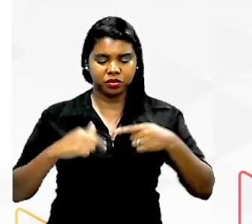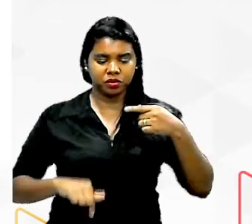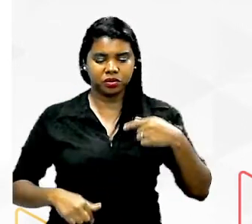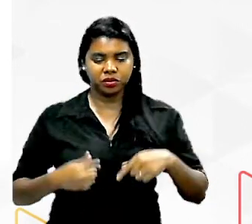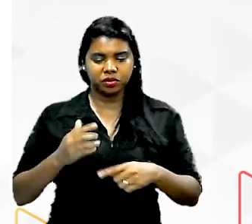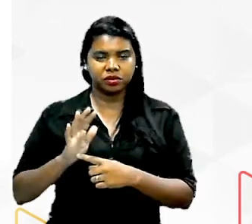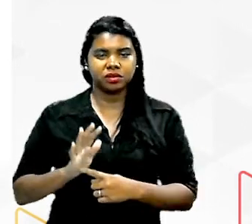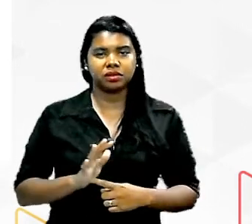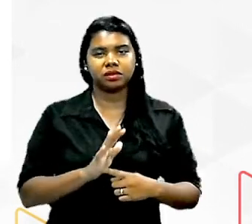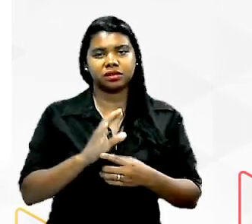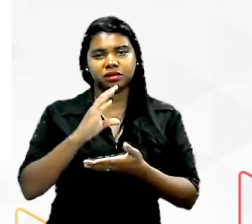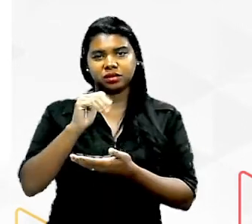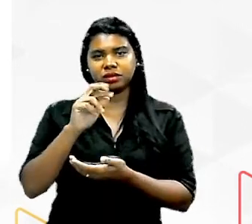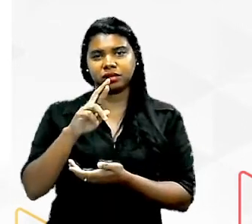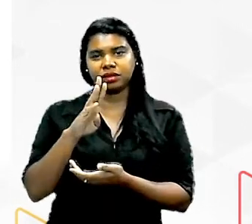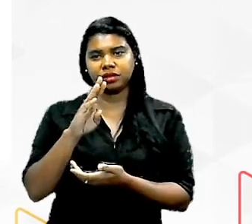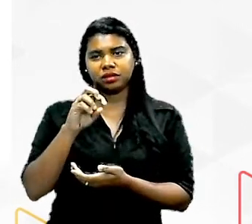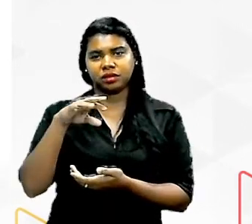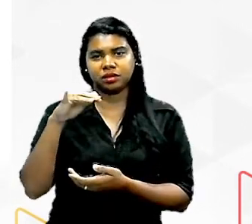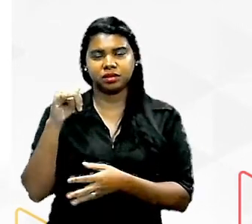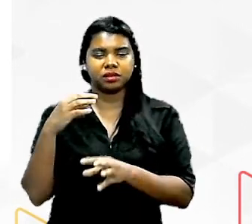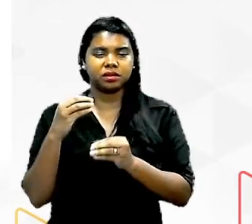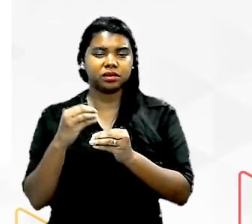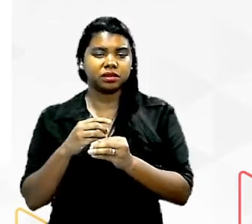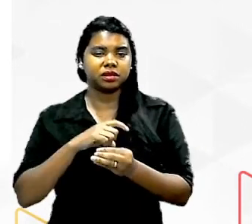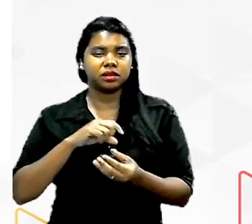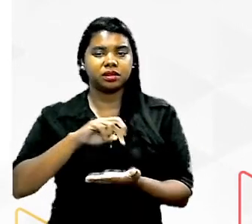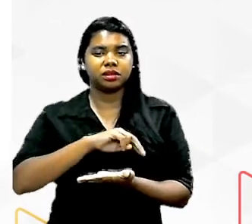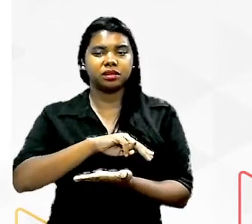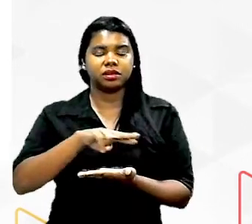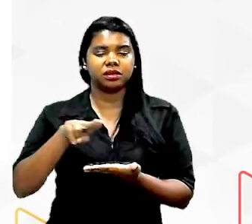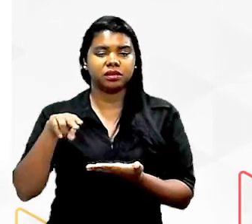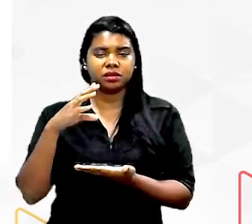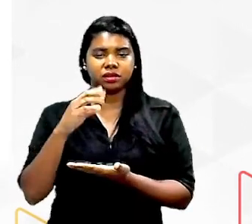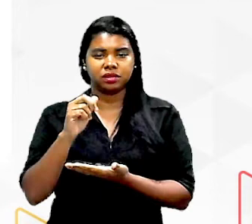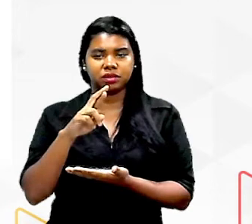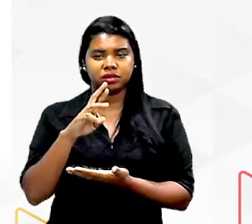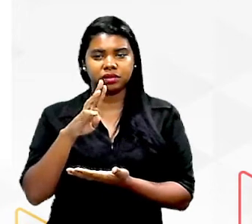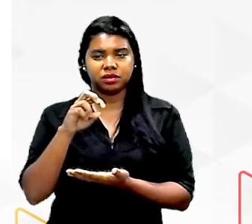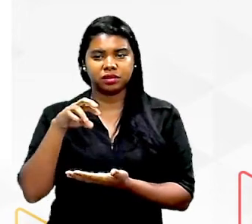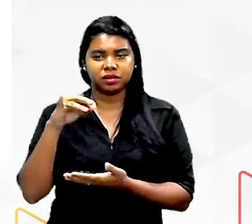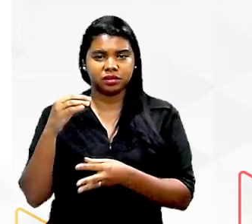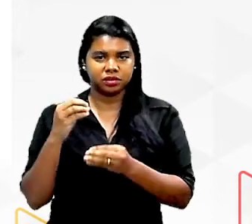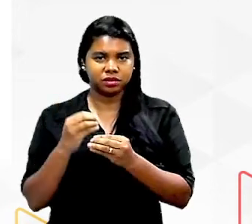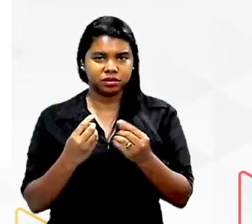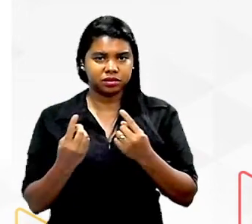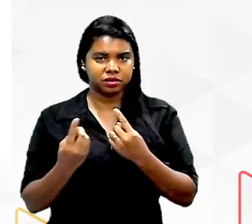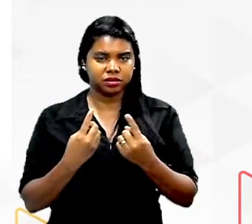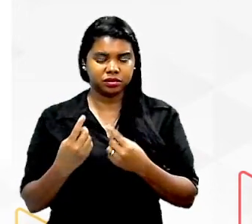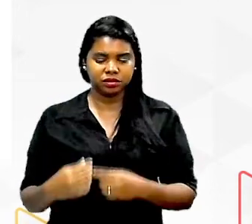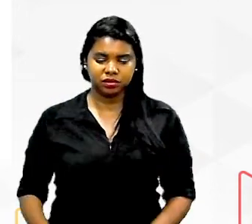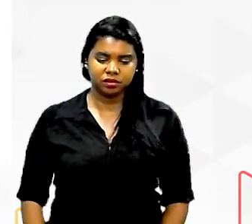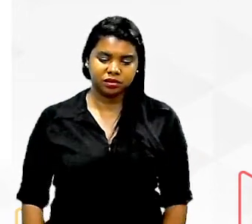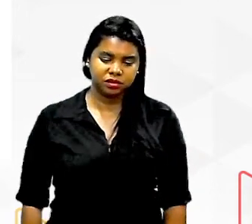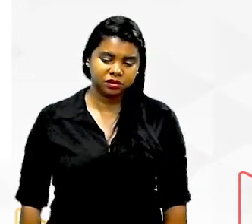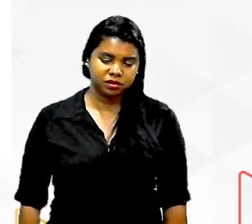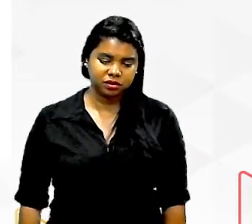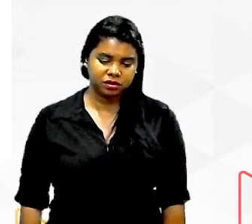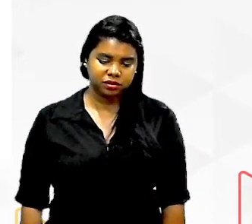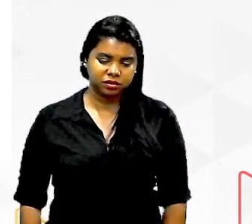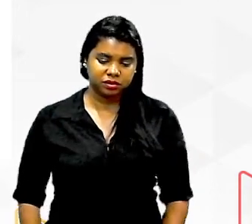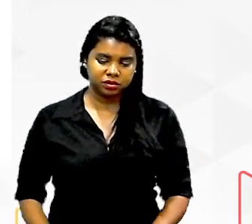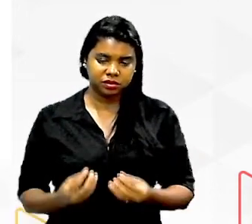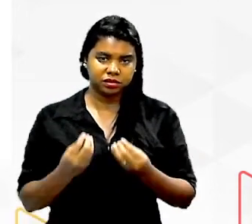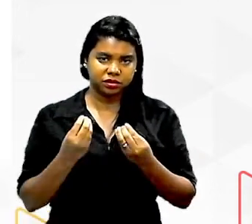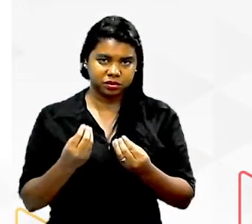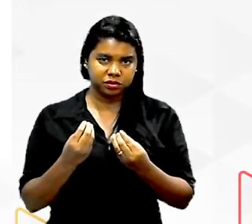ia carbônica tem que ser longa ou seja eu tenho que ter vários carbonos ligados uns aos outros dependendo de como